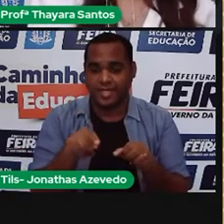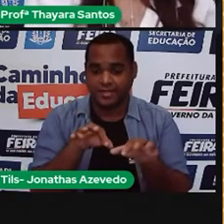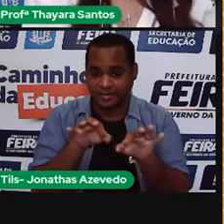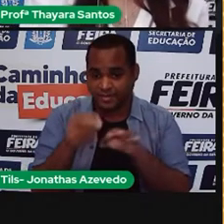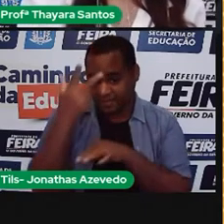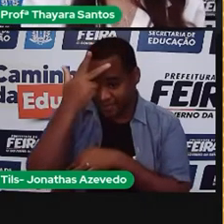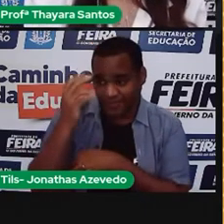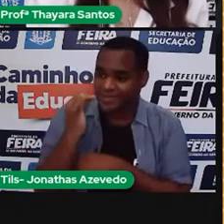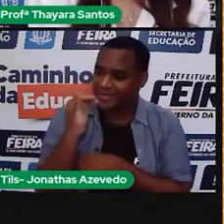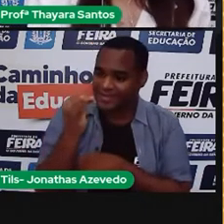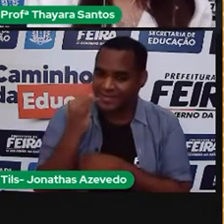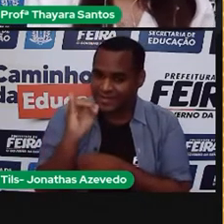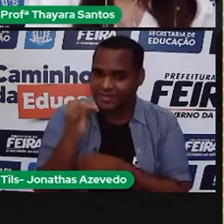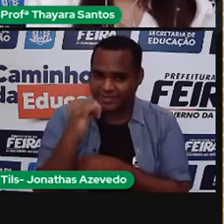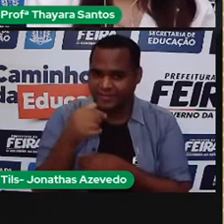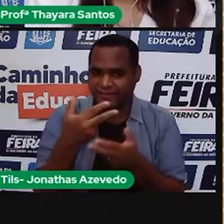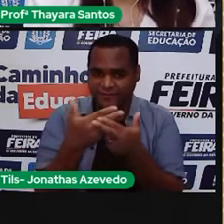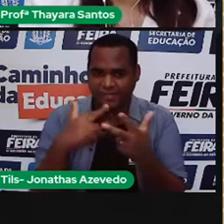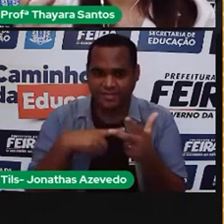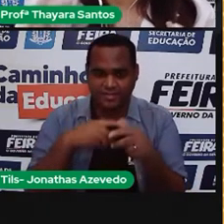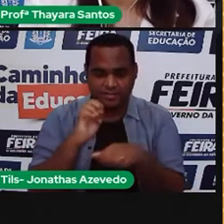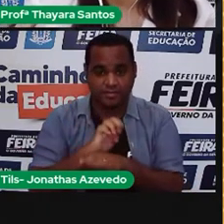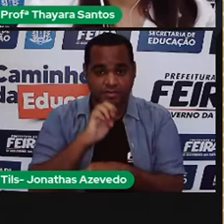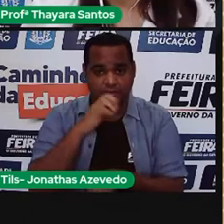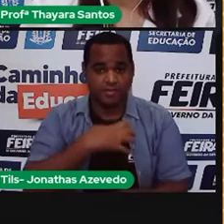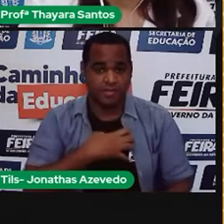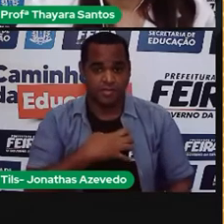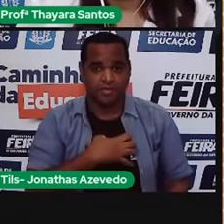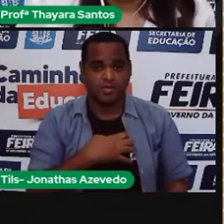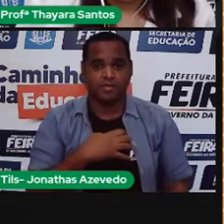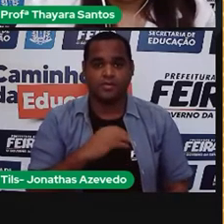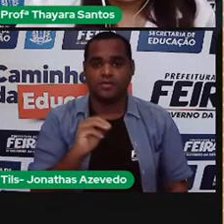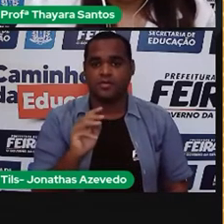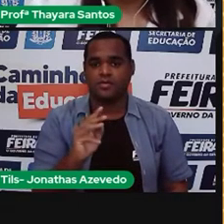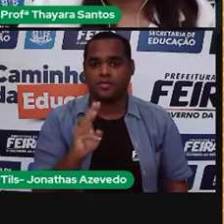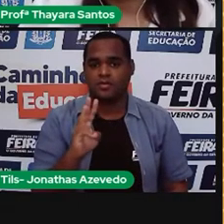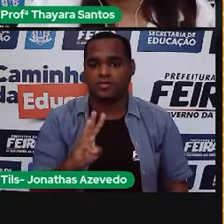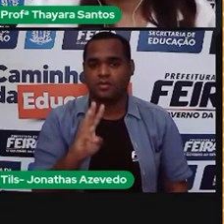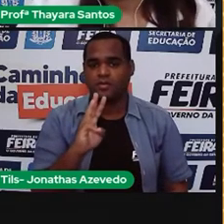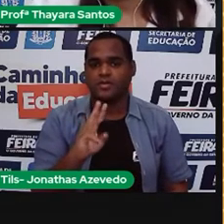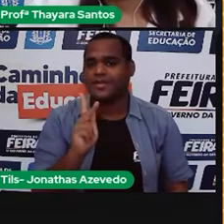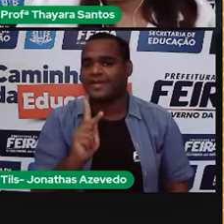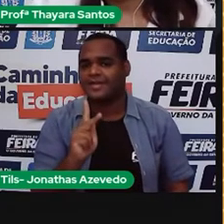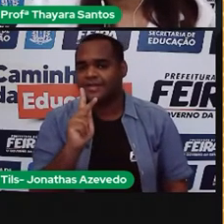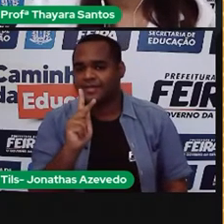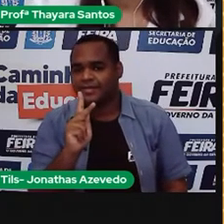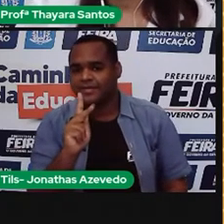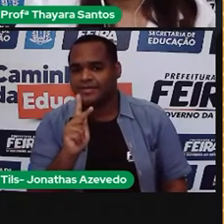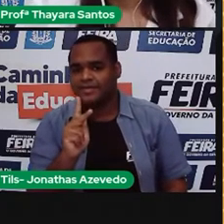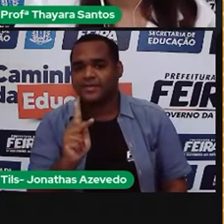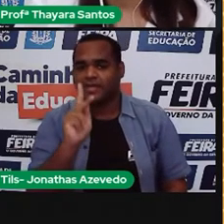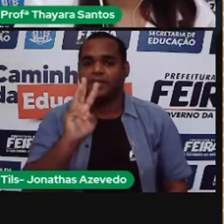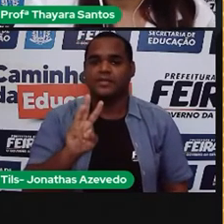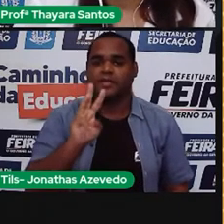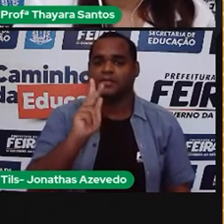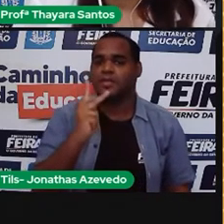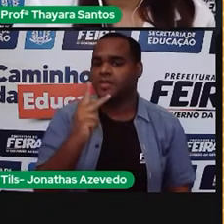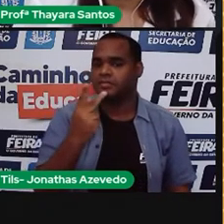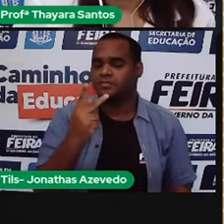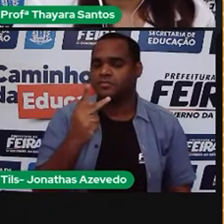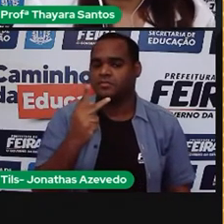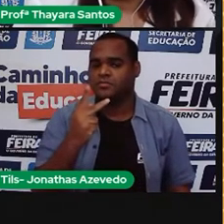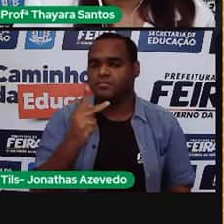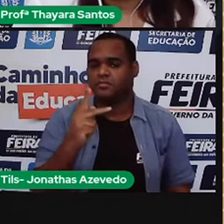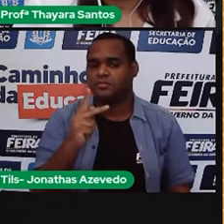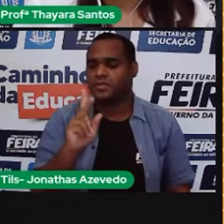energia elétrica aqui do estado da Bahia utiliza, que é o quilowatts hora. Por isso que está essa siglazinha aqui, KWH, quer